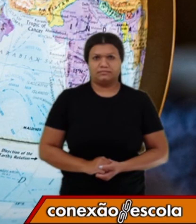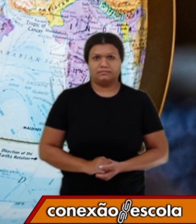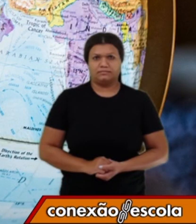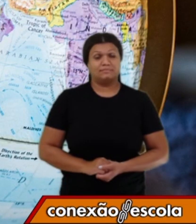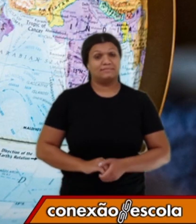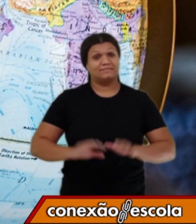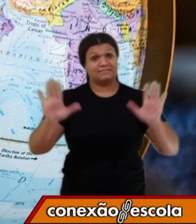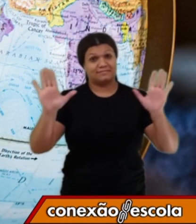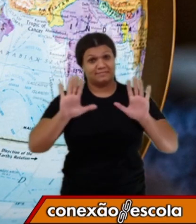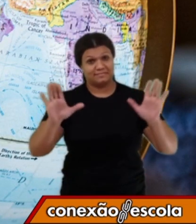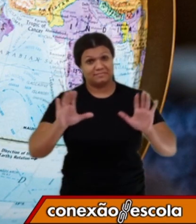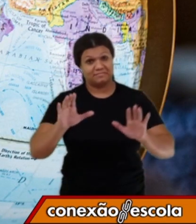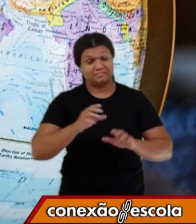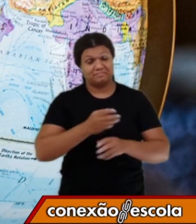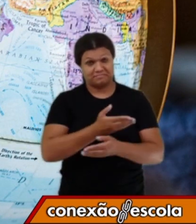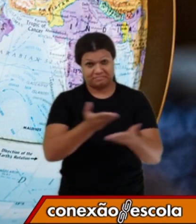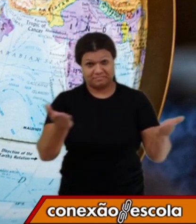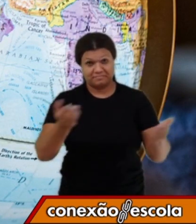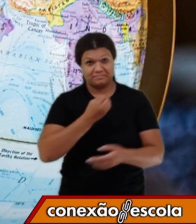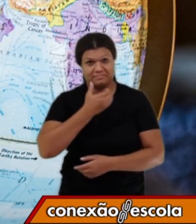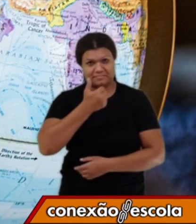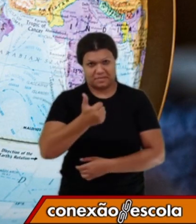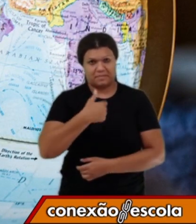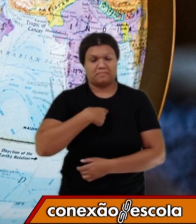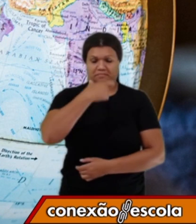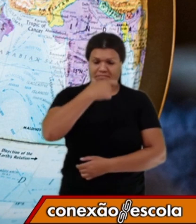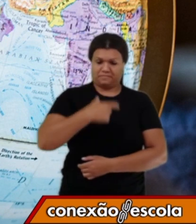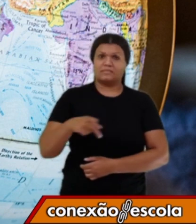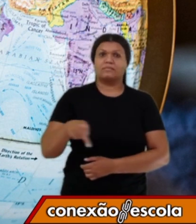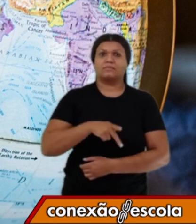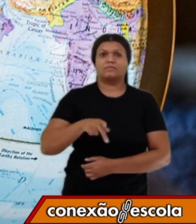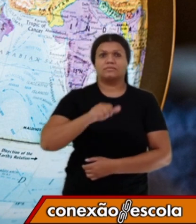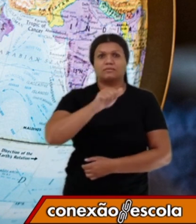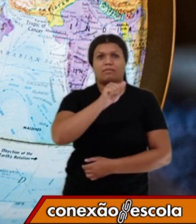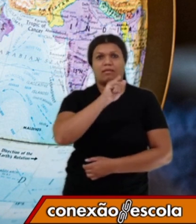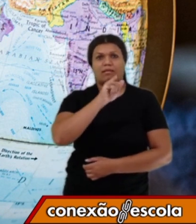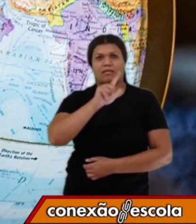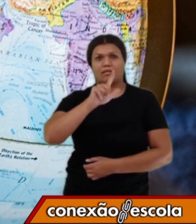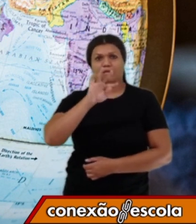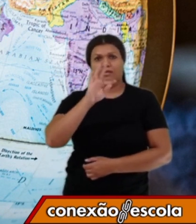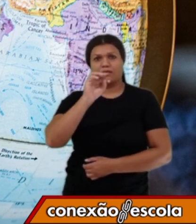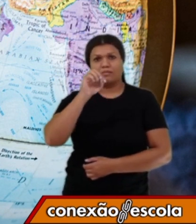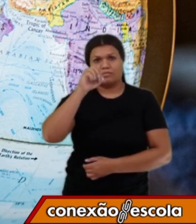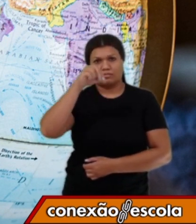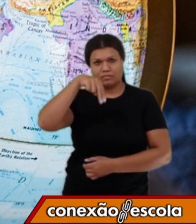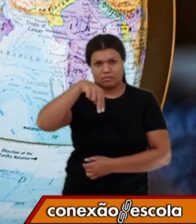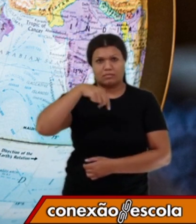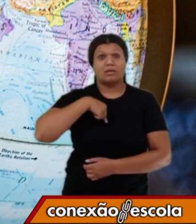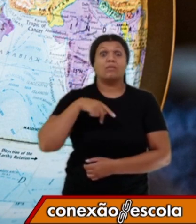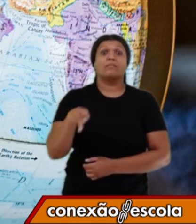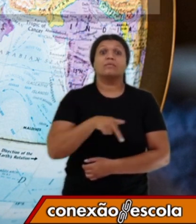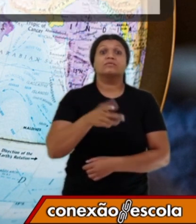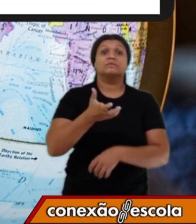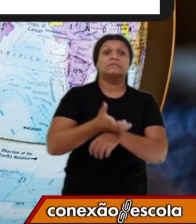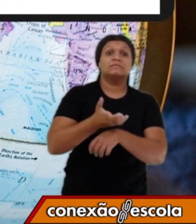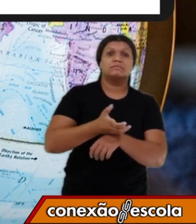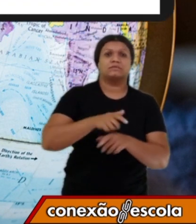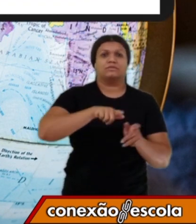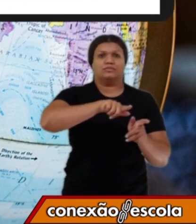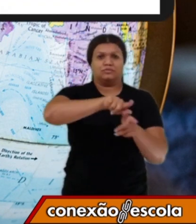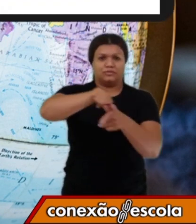Fala pessoal, tudo bem? Eu sou o professor Ailton e sou o seu professor de Geografia.